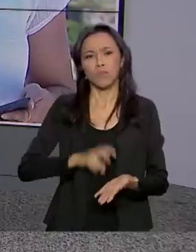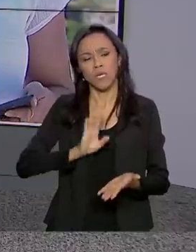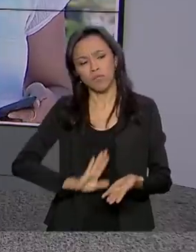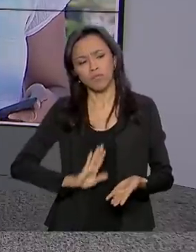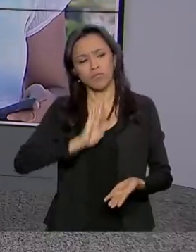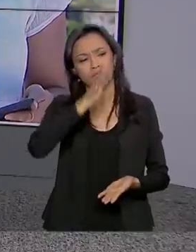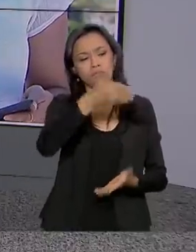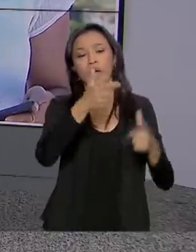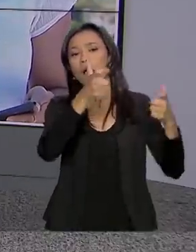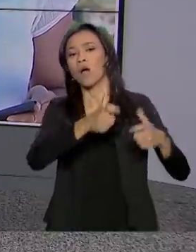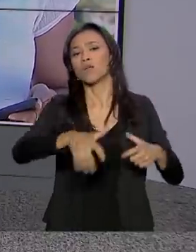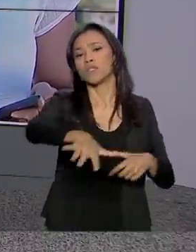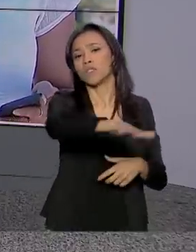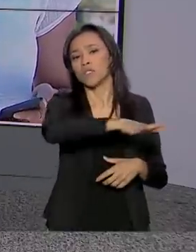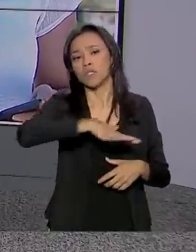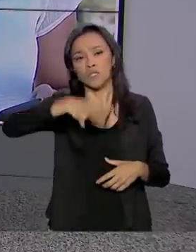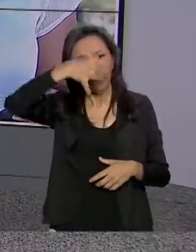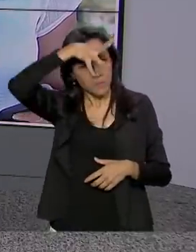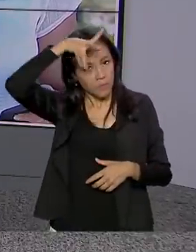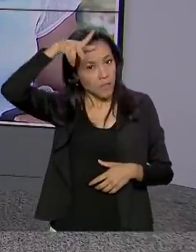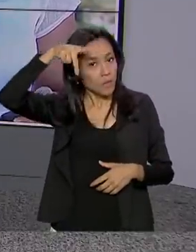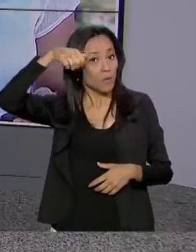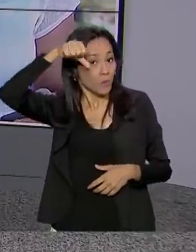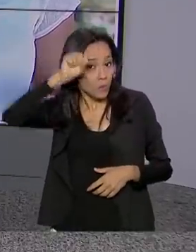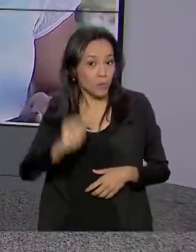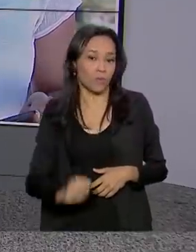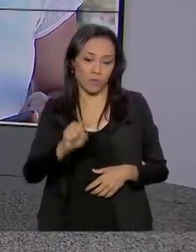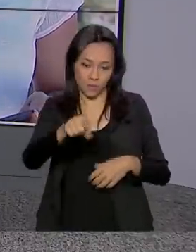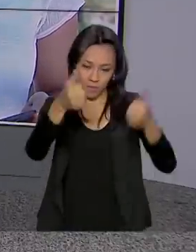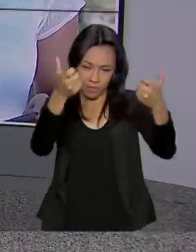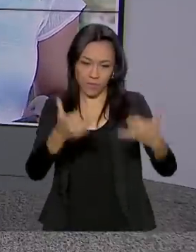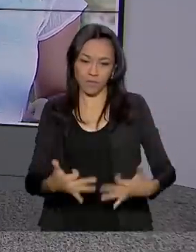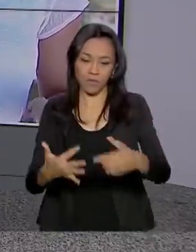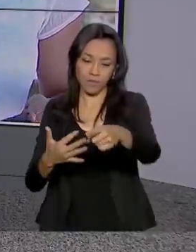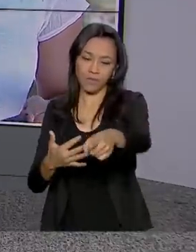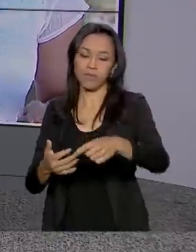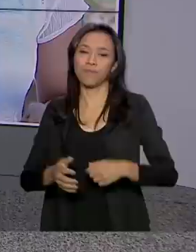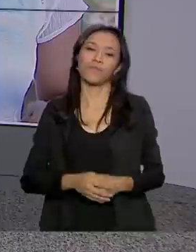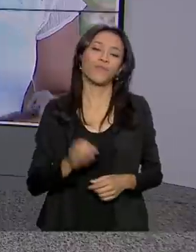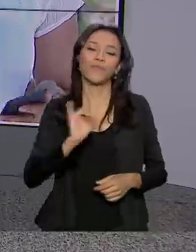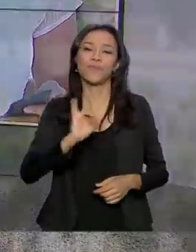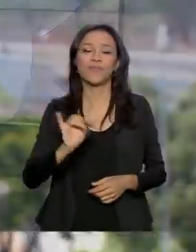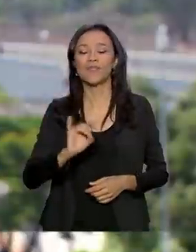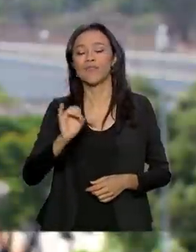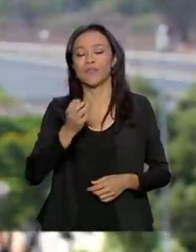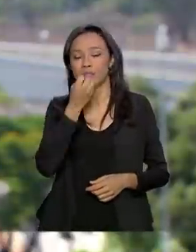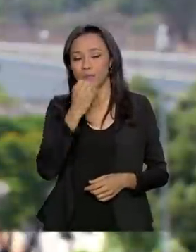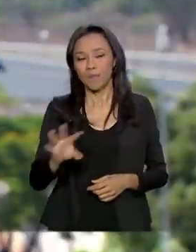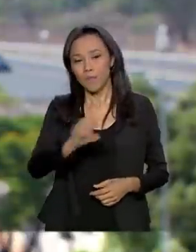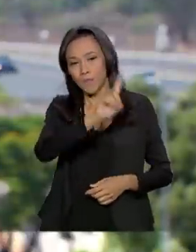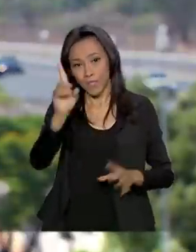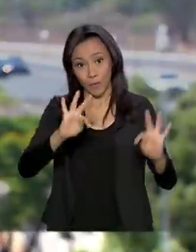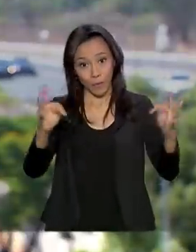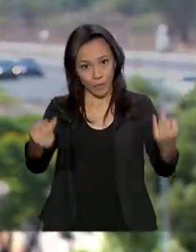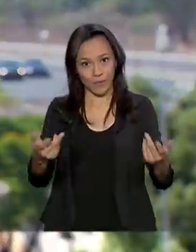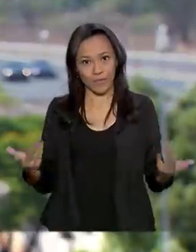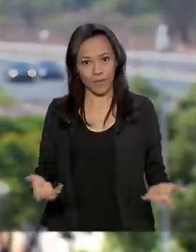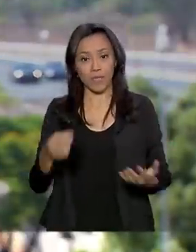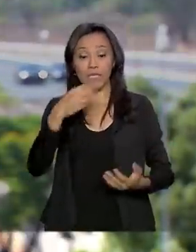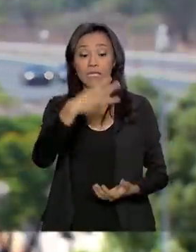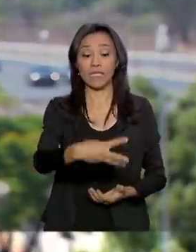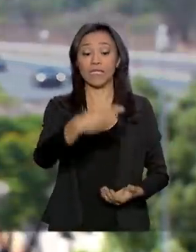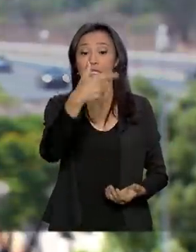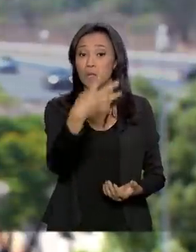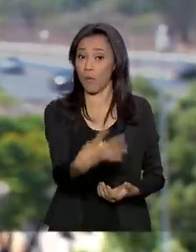Pantanal, no Mato Grosso do Sul. Informações com Selma Dias. Bom dia, Selma. Oi, Renata. Bom dia a você e a todos. Olha, são 34